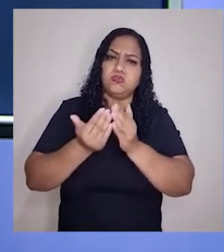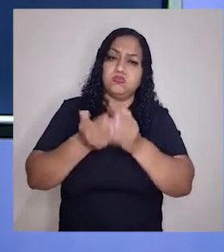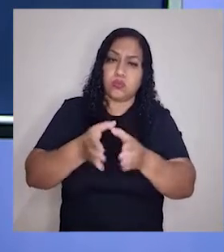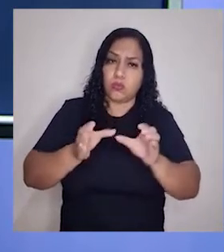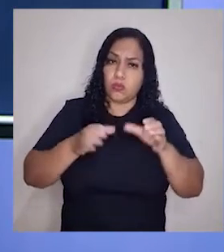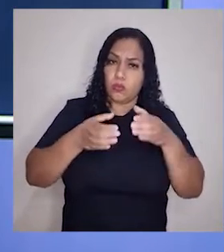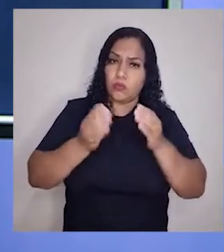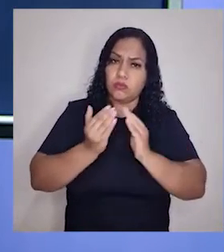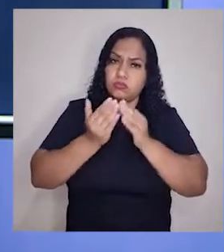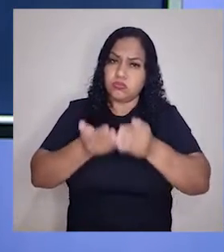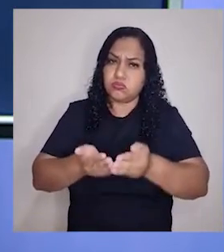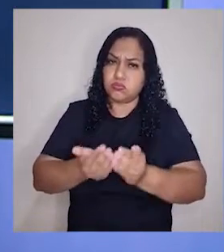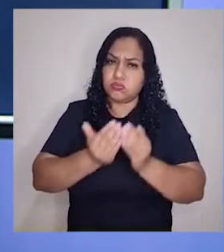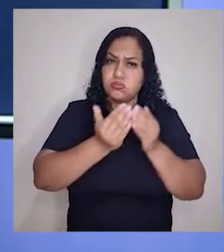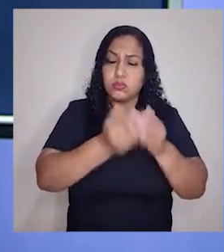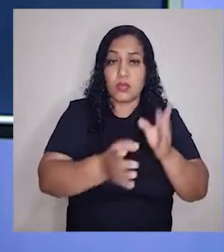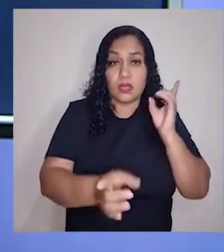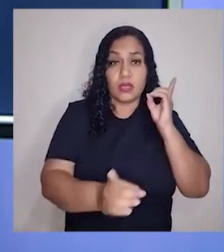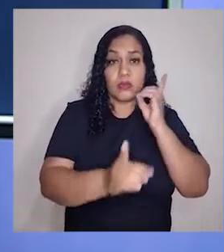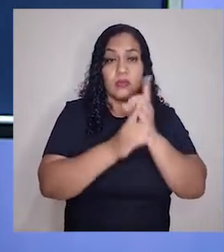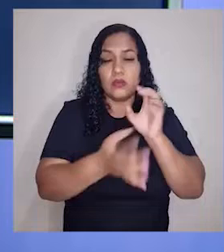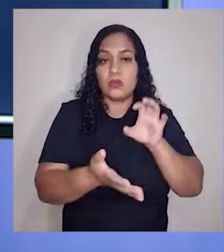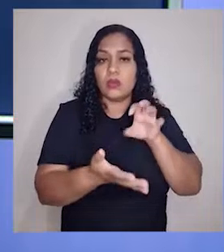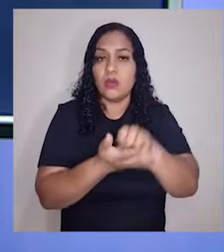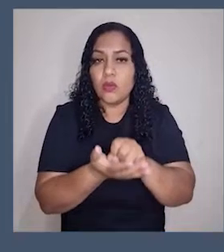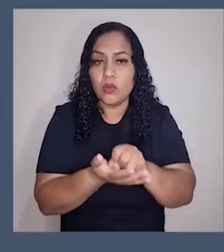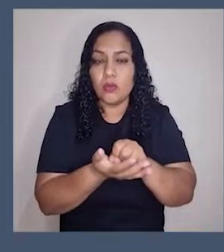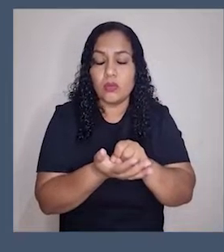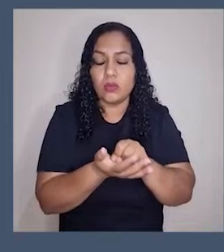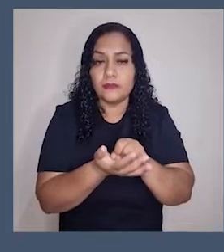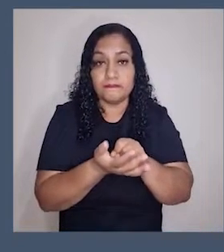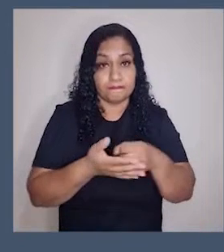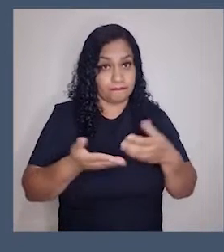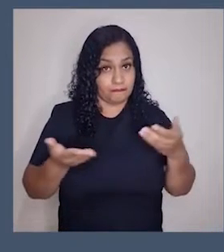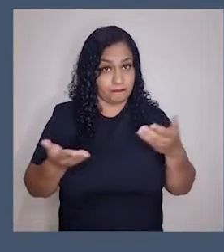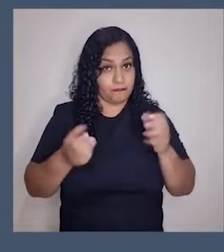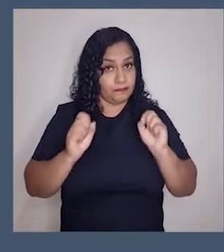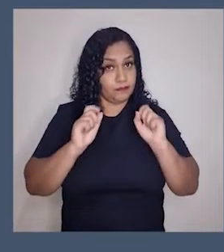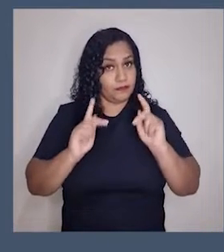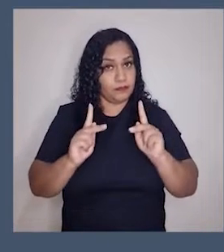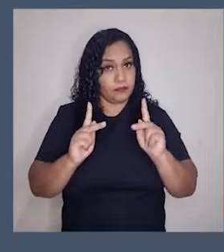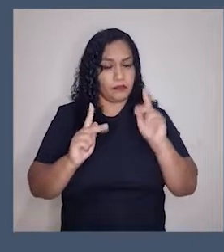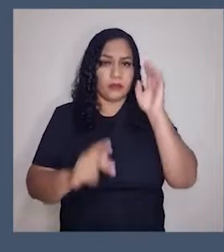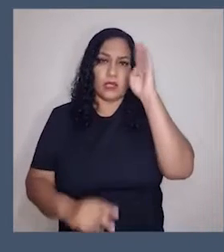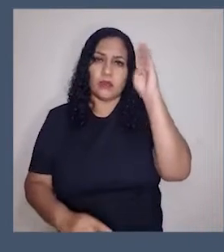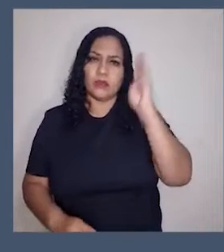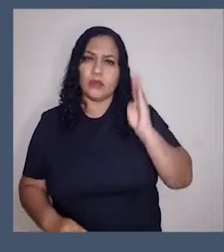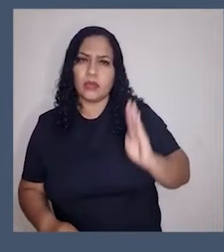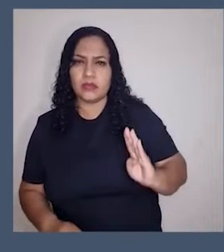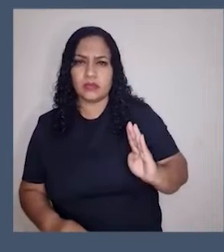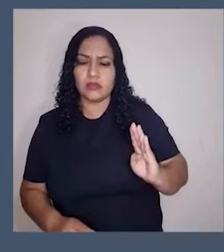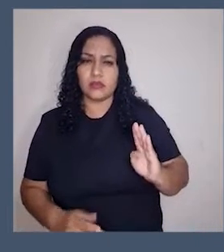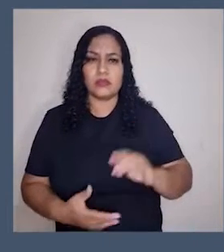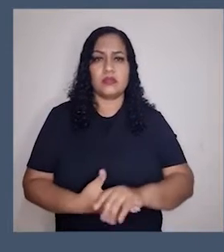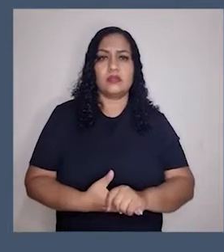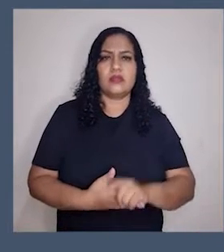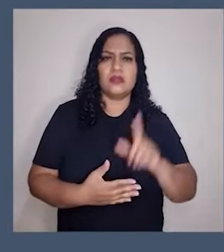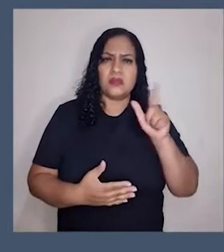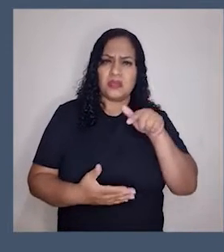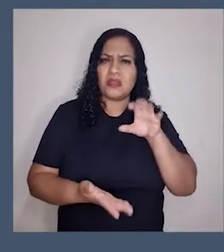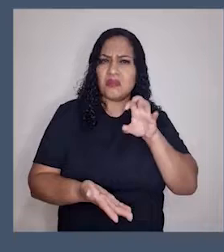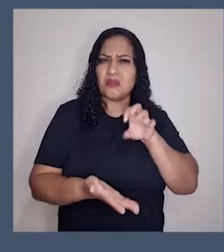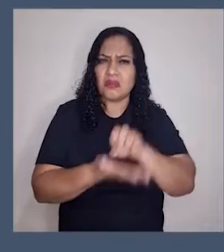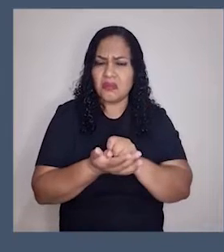grandes navegações, eles encontram as colônias. Beleza. Eu chamo a atenção dos senhores pro Brasil. Aqui no